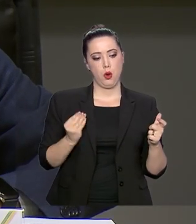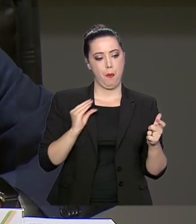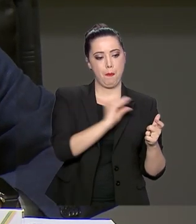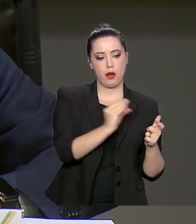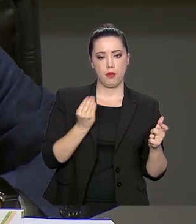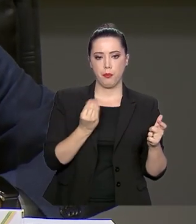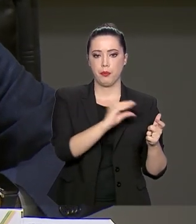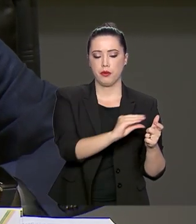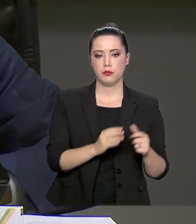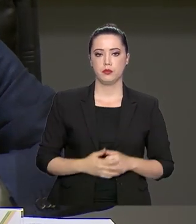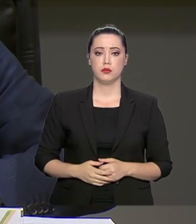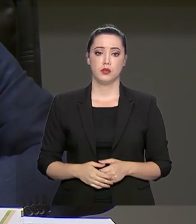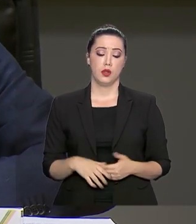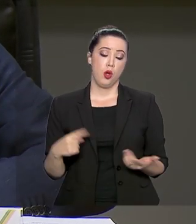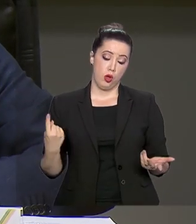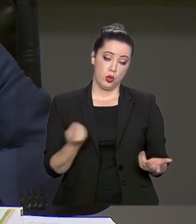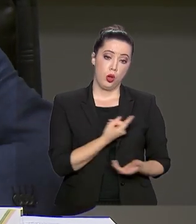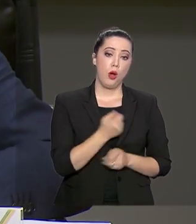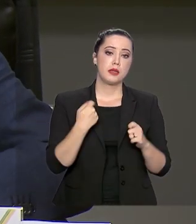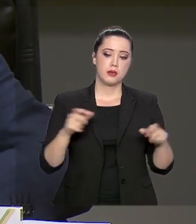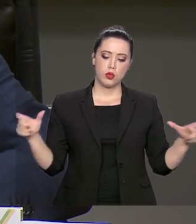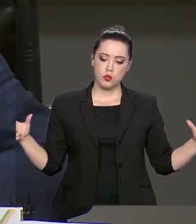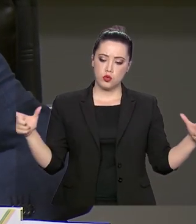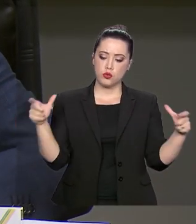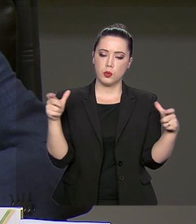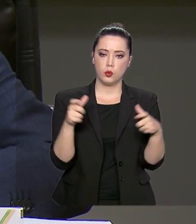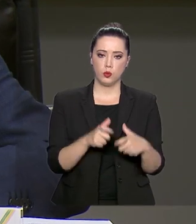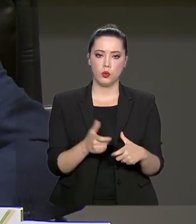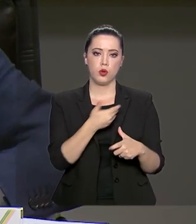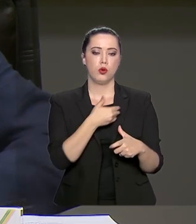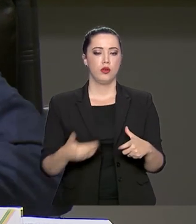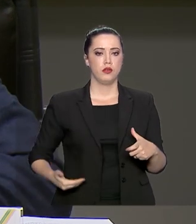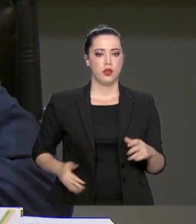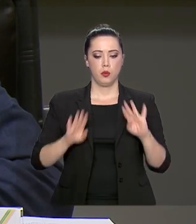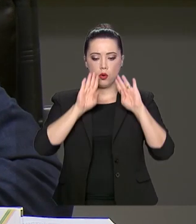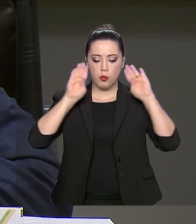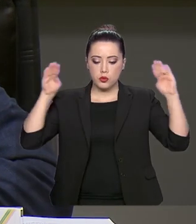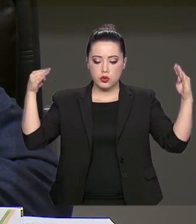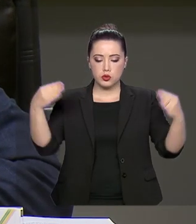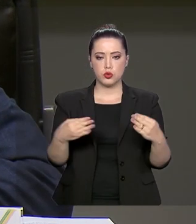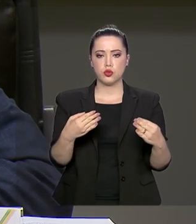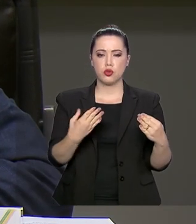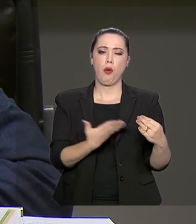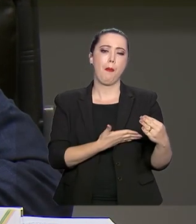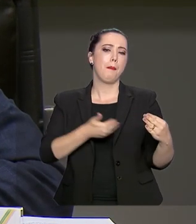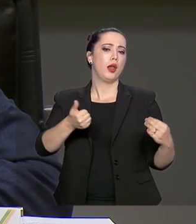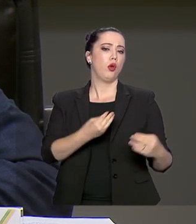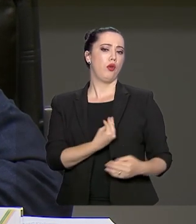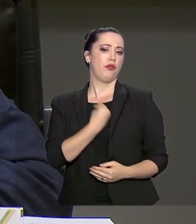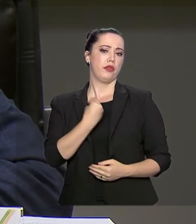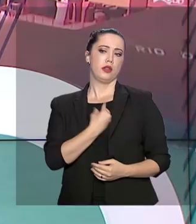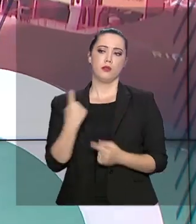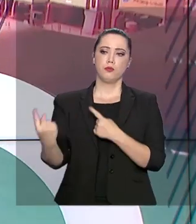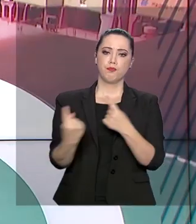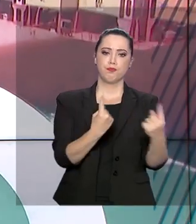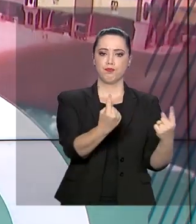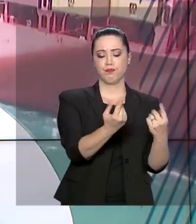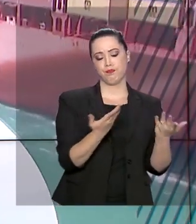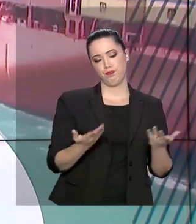tamanho do Estado para que nós possamos focar na qualidade de vida de cada um cidadão desse país.